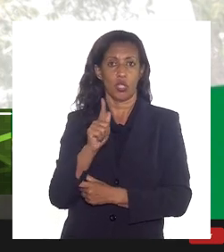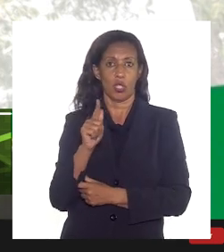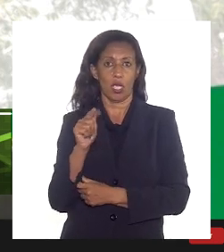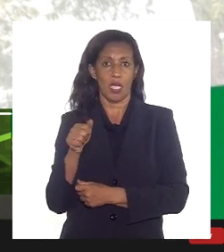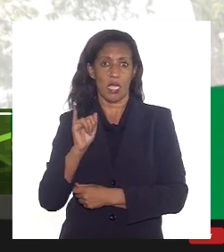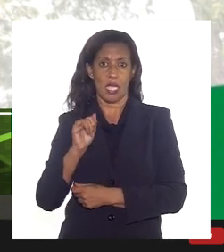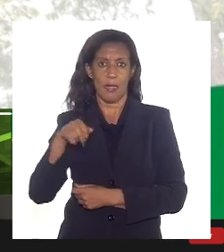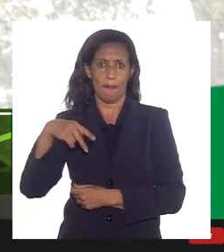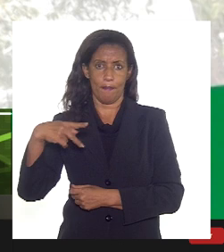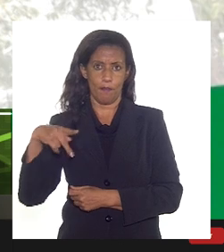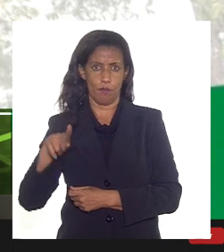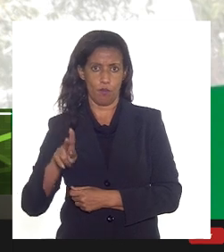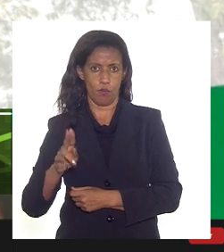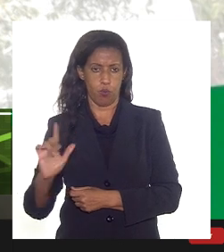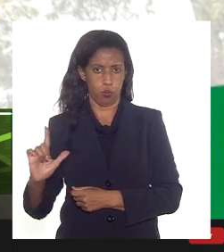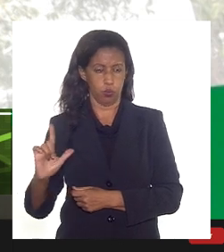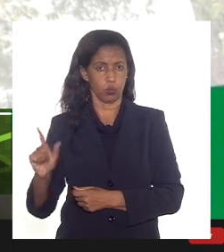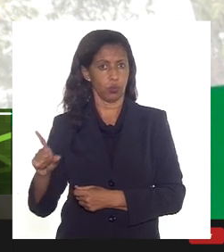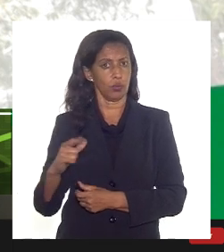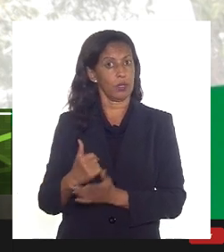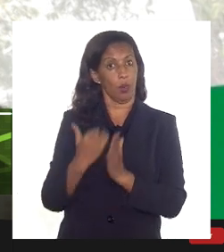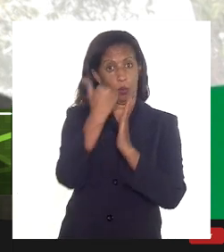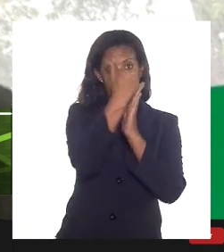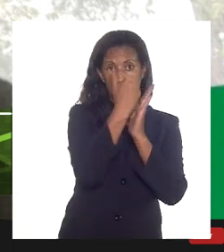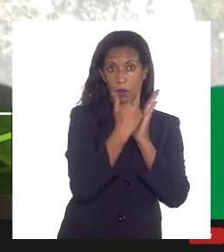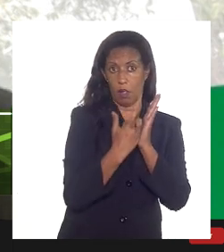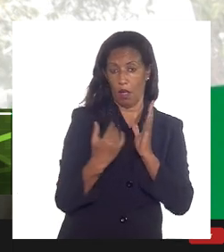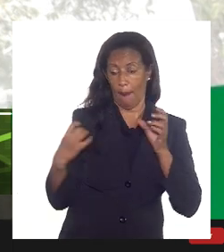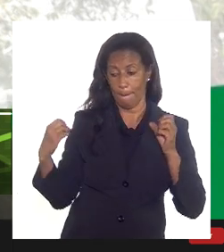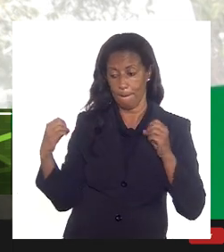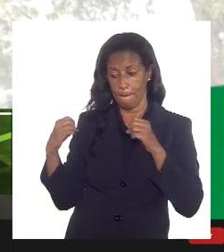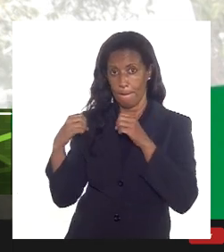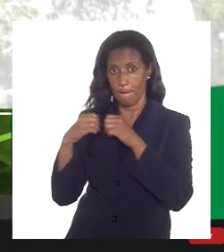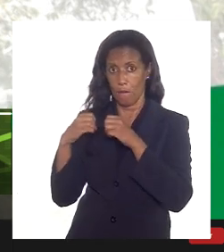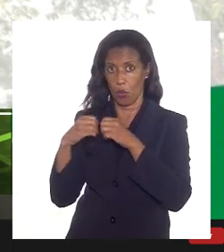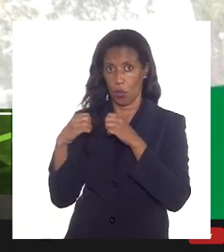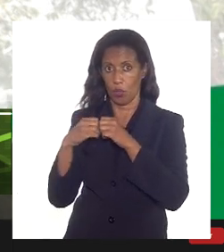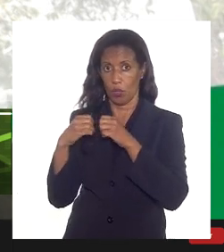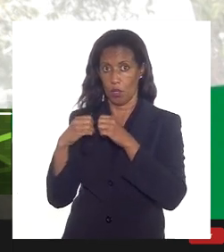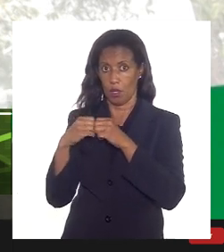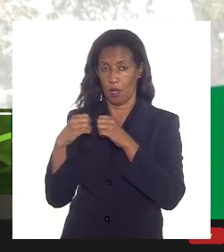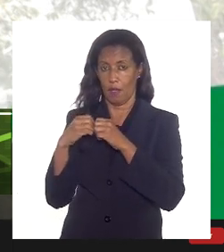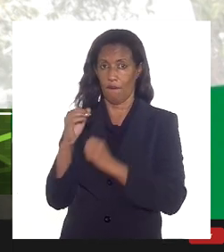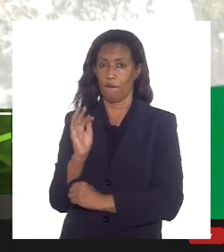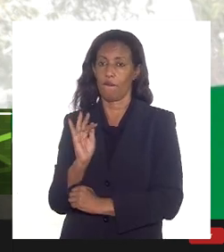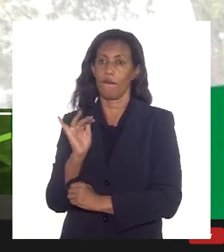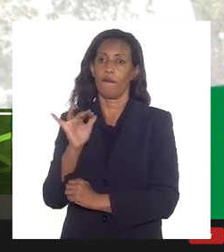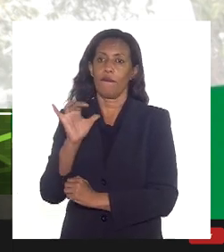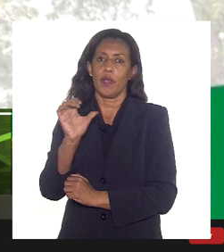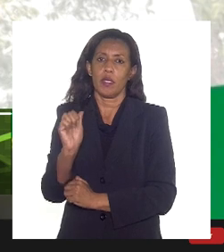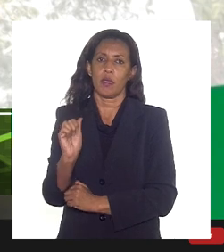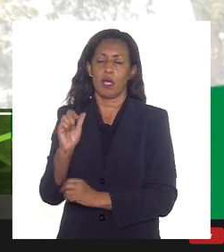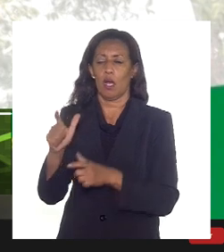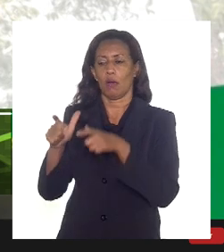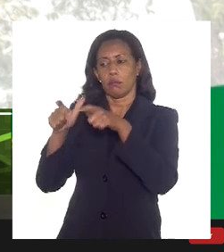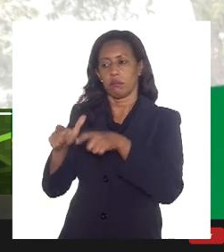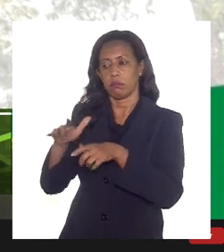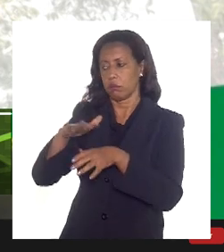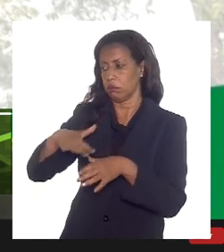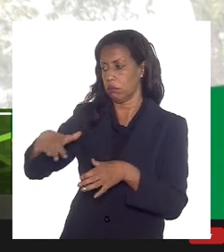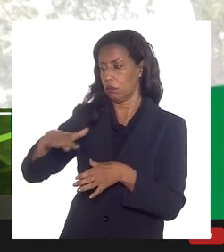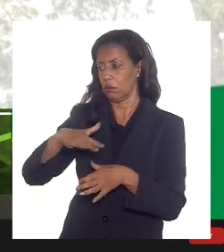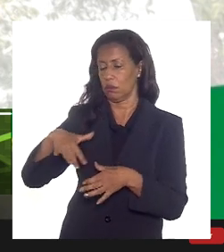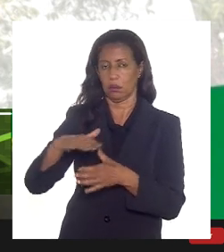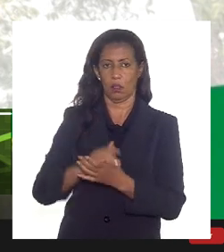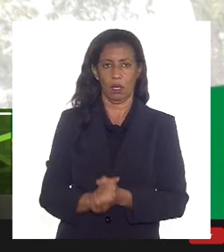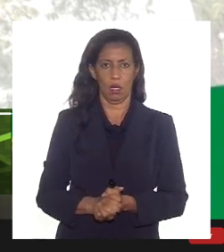que seguem critérios que vão aproximar a demanda física da unidade. A gente não está aqui apropriando